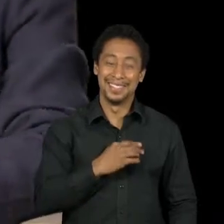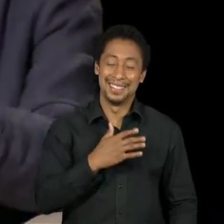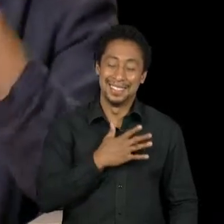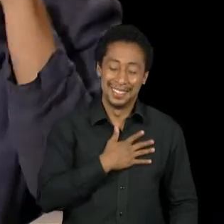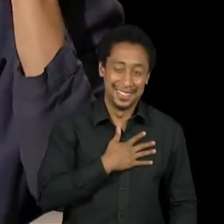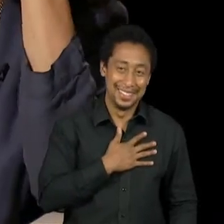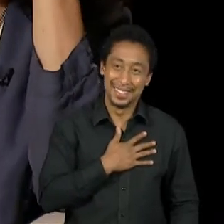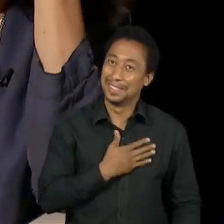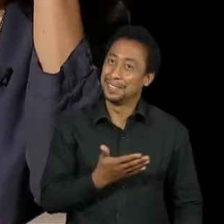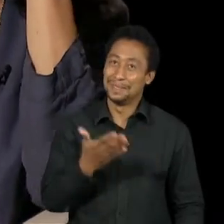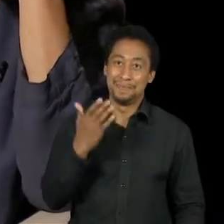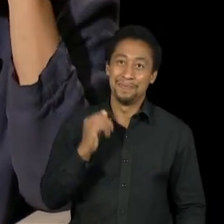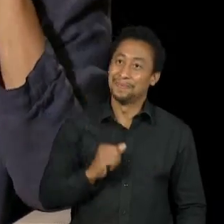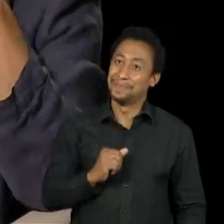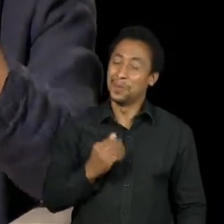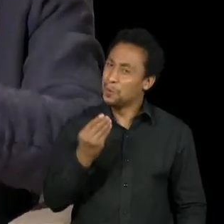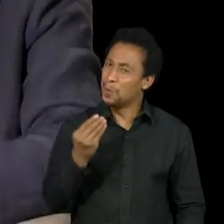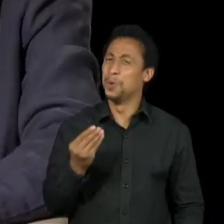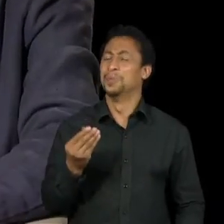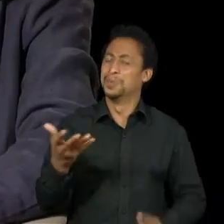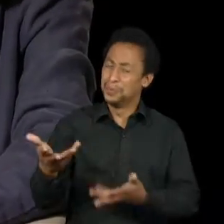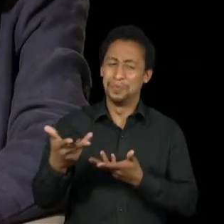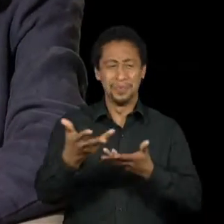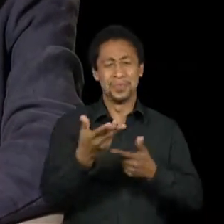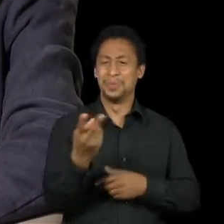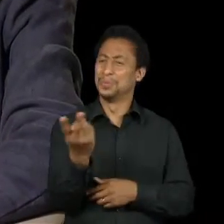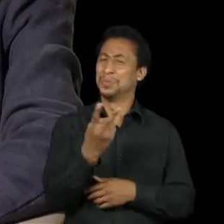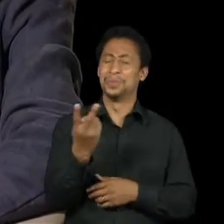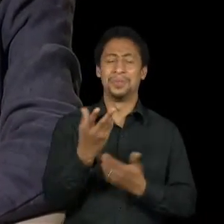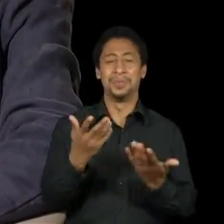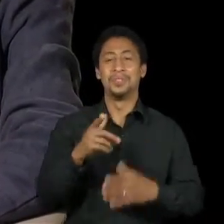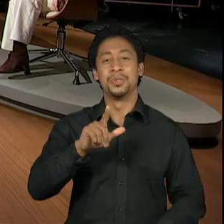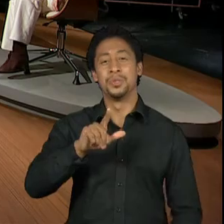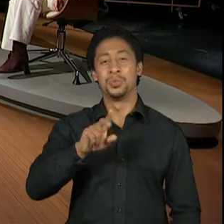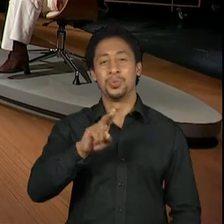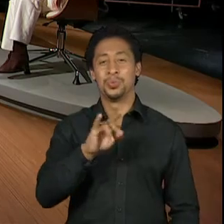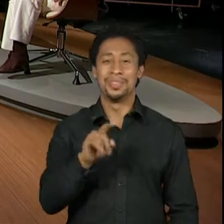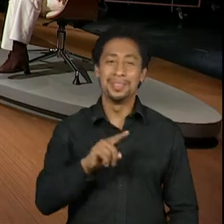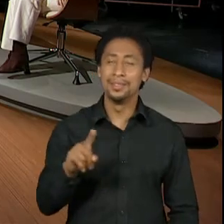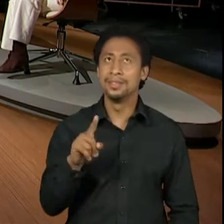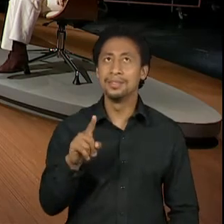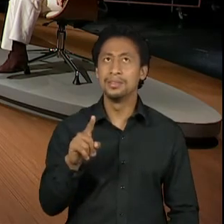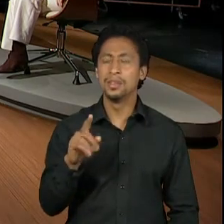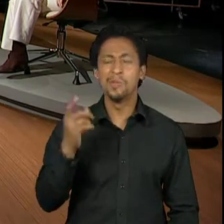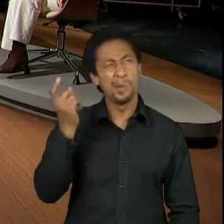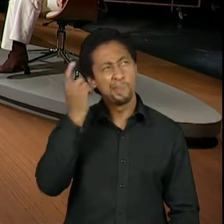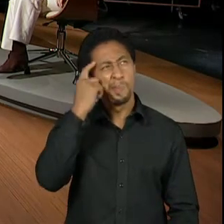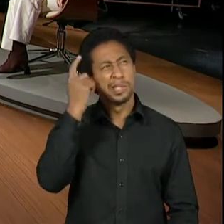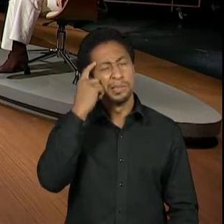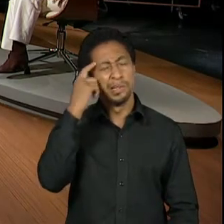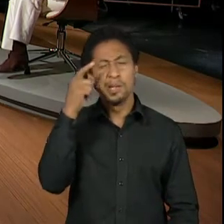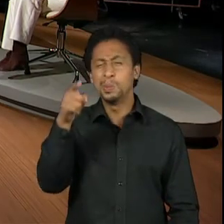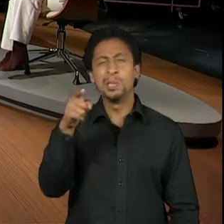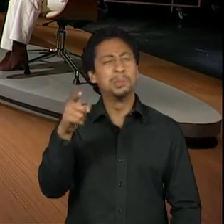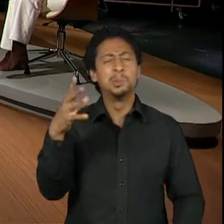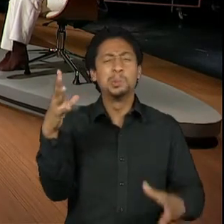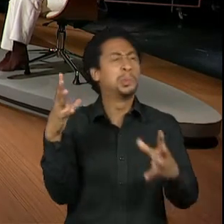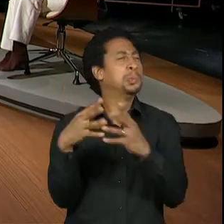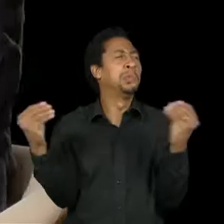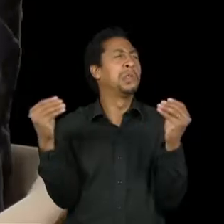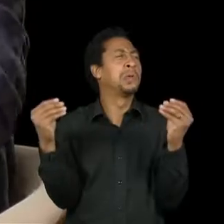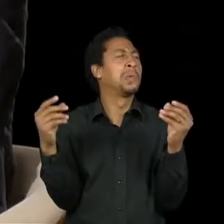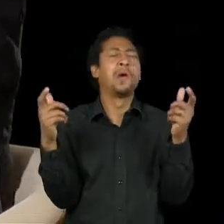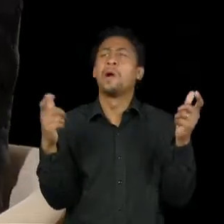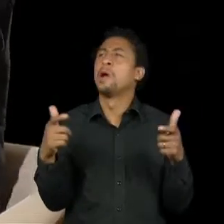Gente, que surpresa maravilhosa. Luiz Ramalho, queria... Outro dia eu pensei, onde andará Luiz Ramalho? Fazia tempo que eu não via